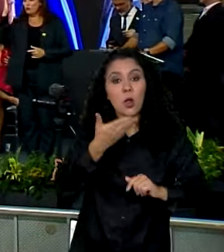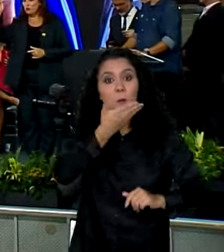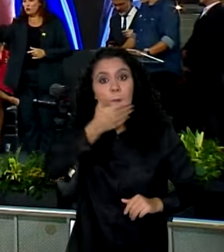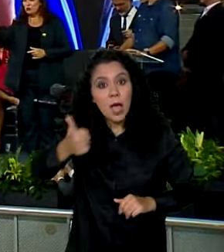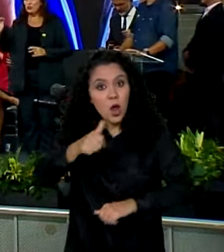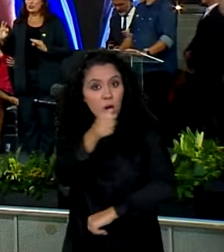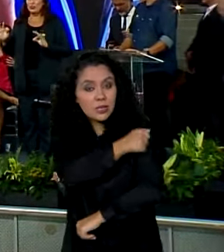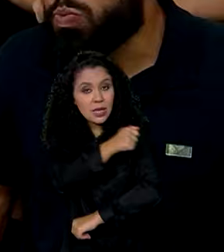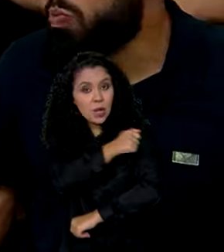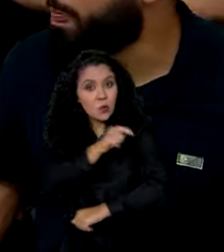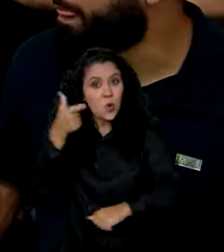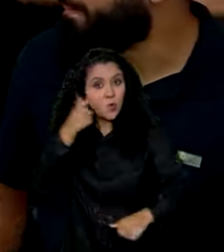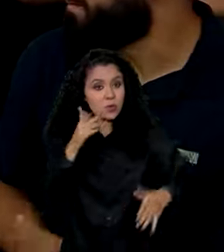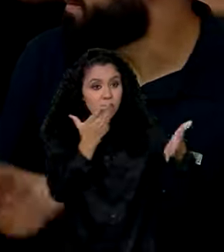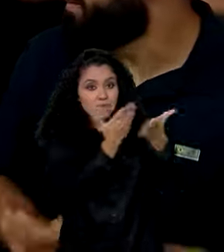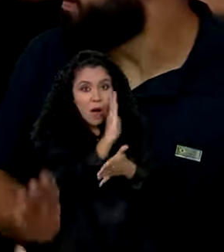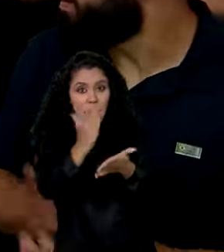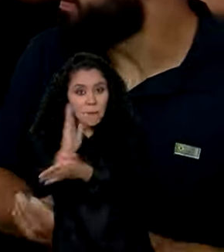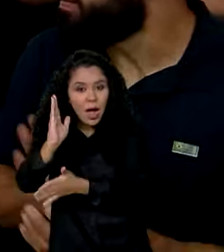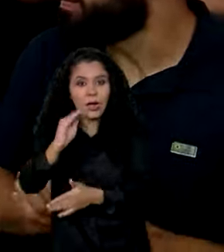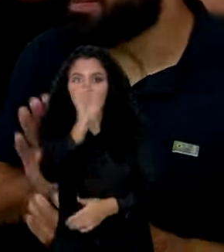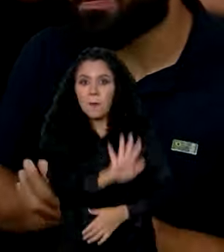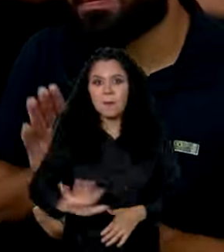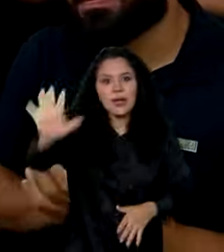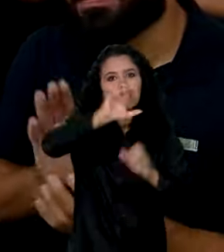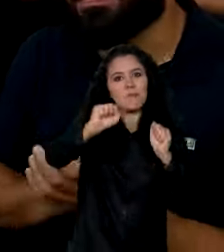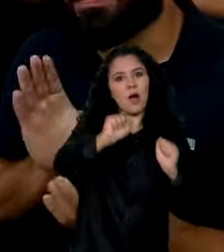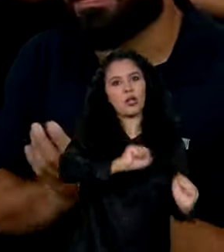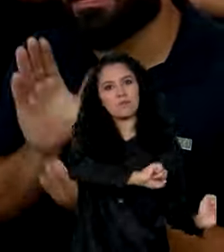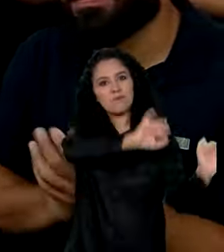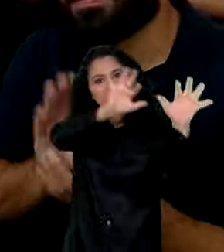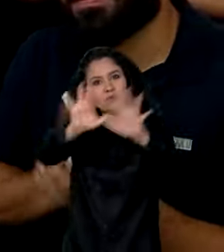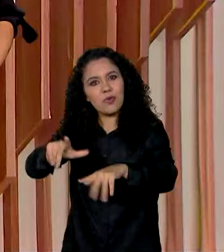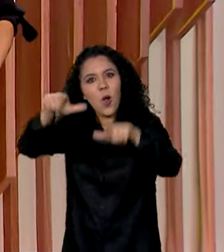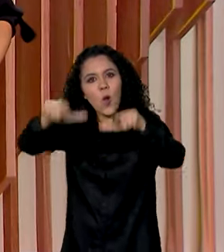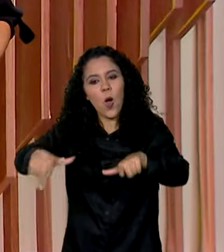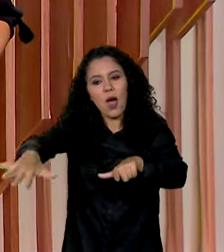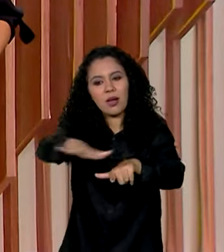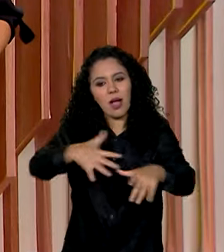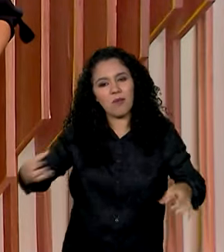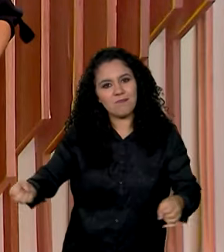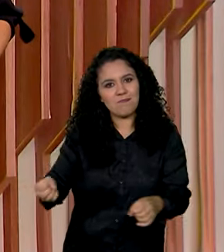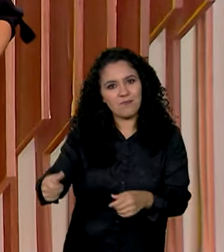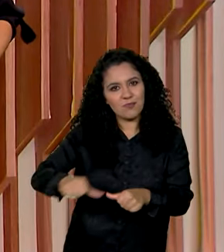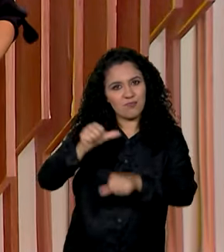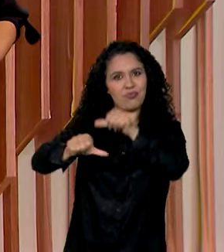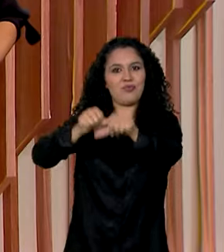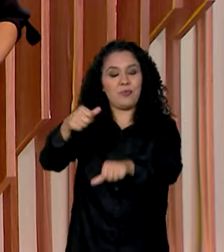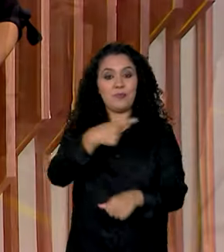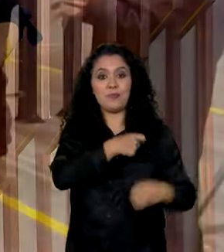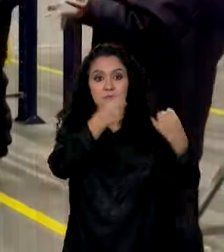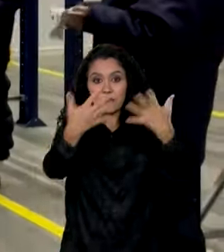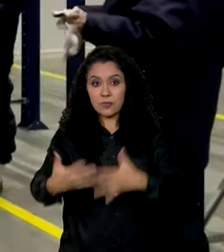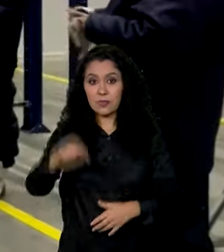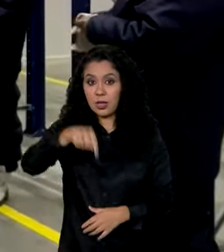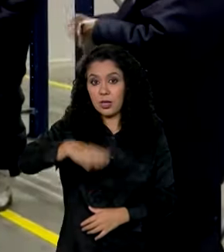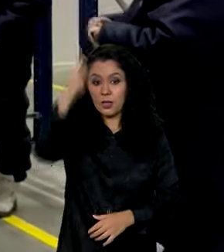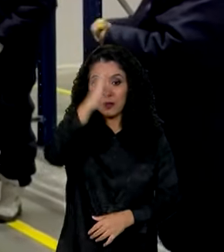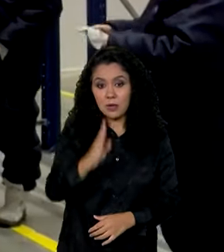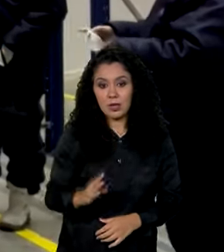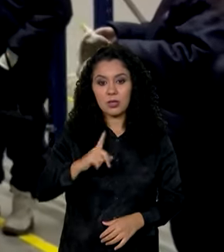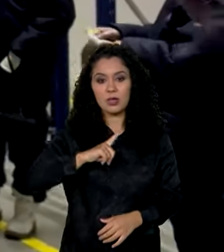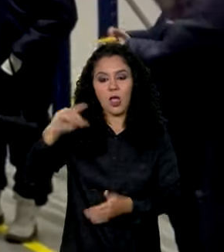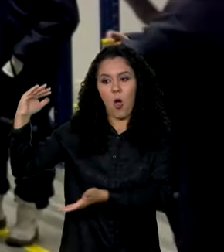de exatas de todo o país possam estudar num ambiente inovador. A seguir, chega ao Brasil o primeiro